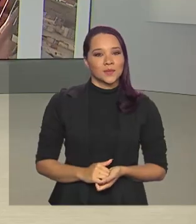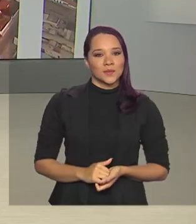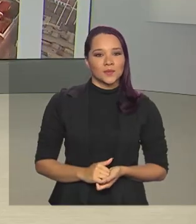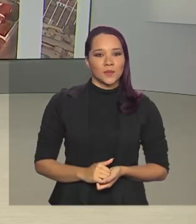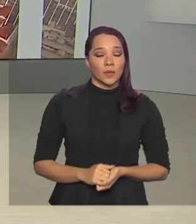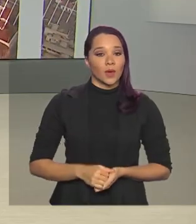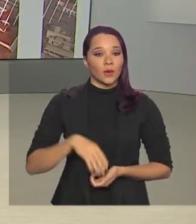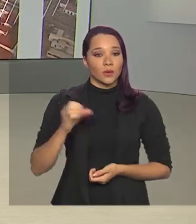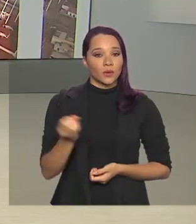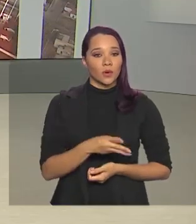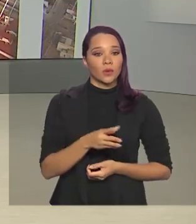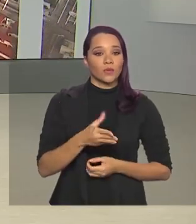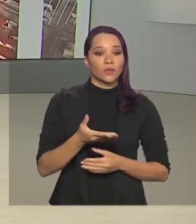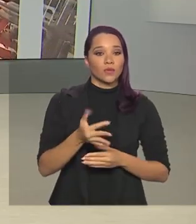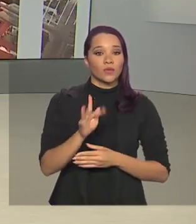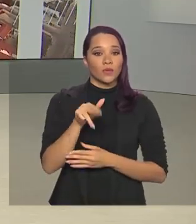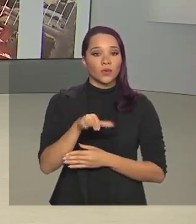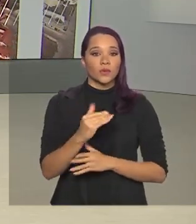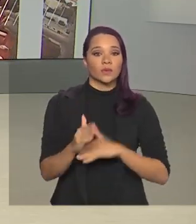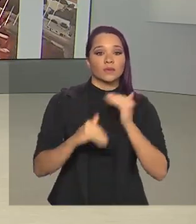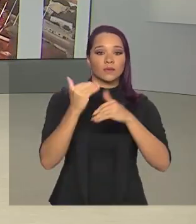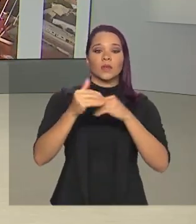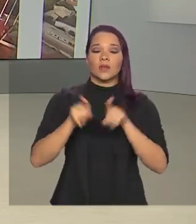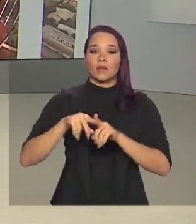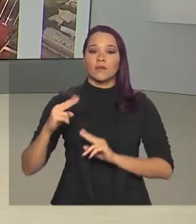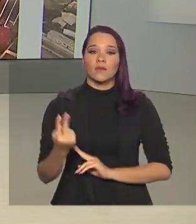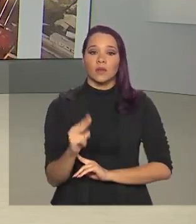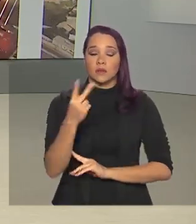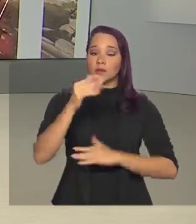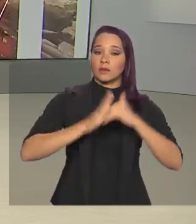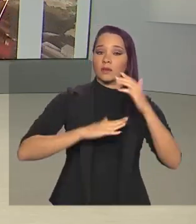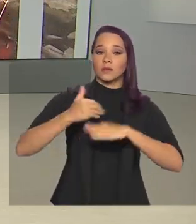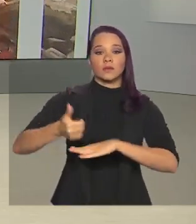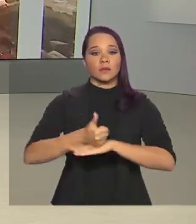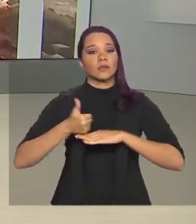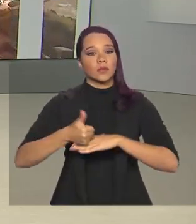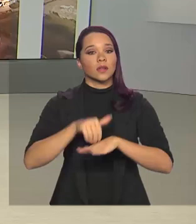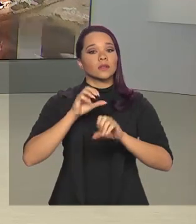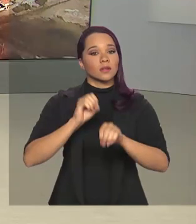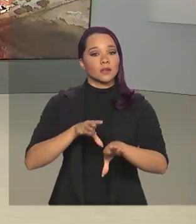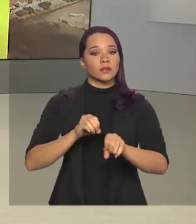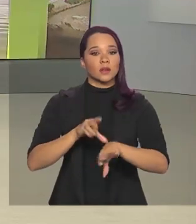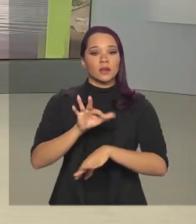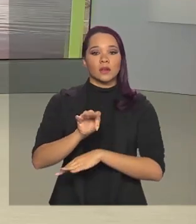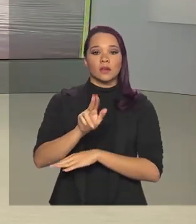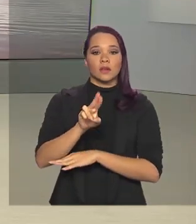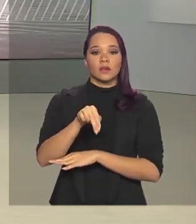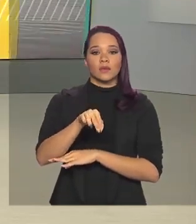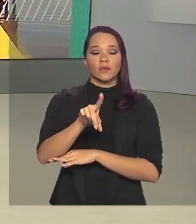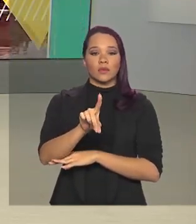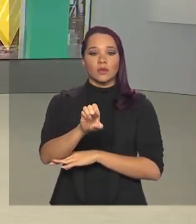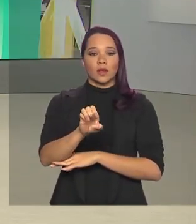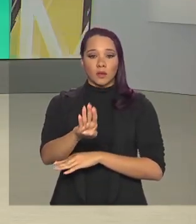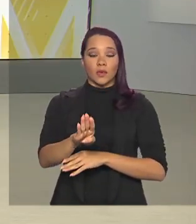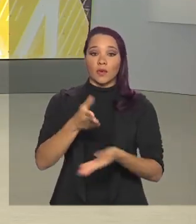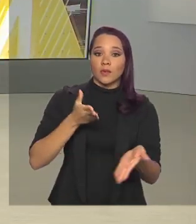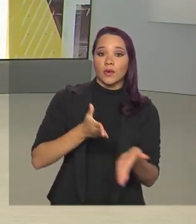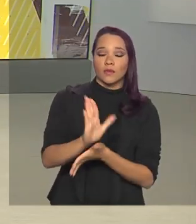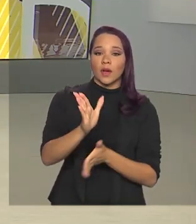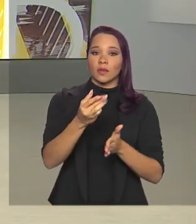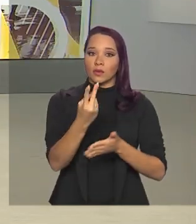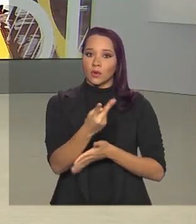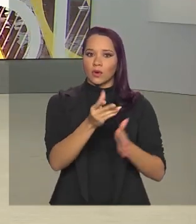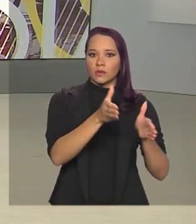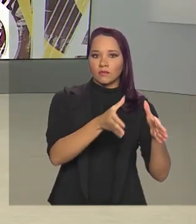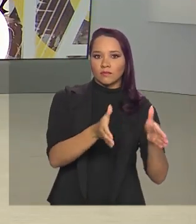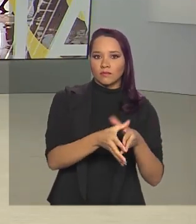O novo Fundo de Desenvolvimento e Valorização dos Profissionais da Educação, o Fundeb, foi aprovado em dois turnos na